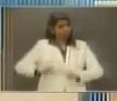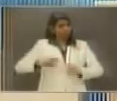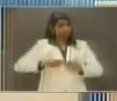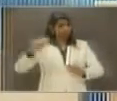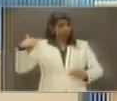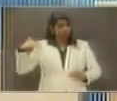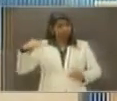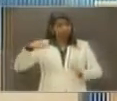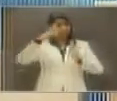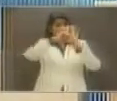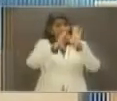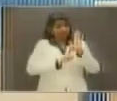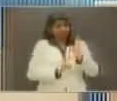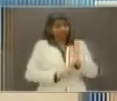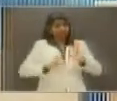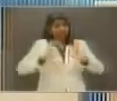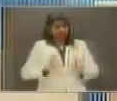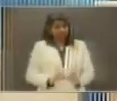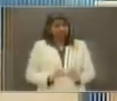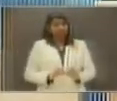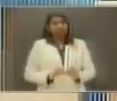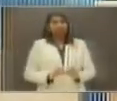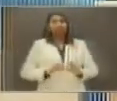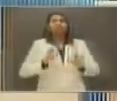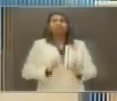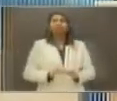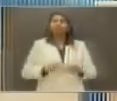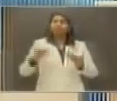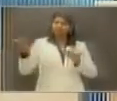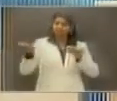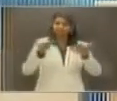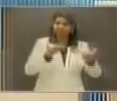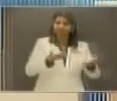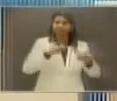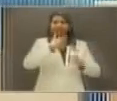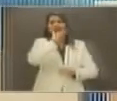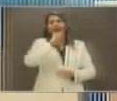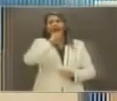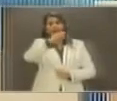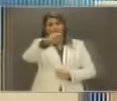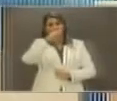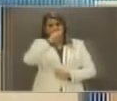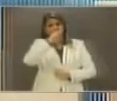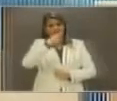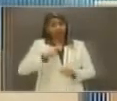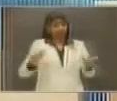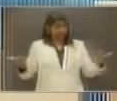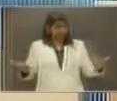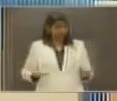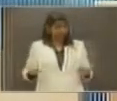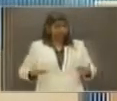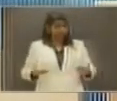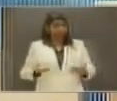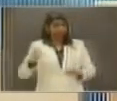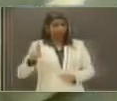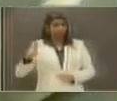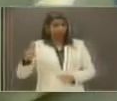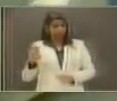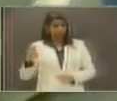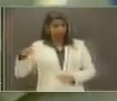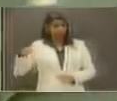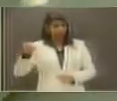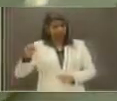Então, vamos lá. Nós vamos fazer logo o sorteio e convidar o jornalista Rubens Nóbrega,